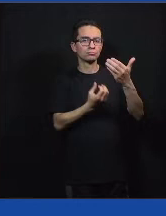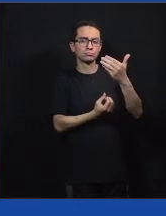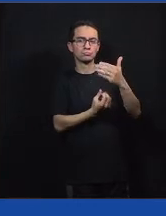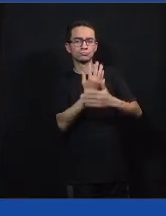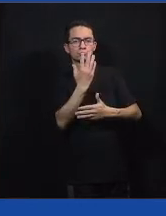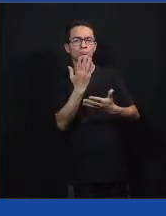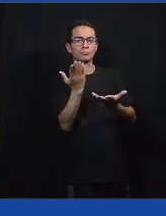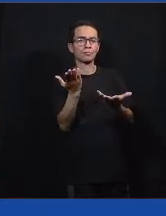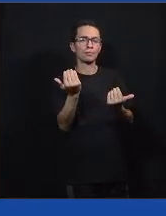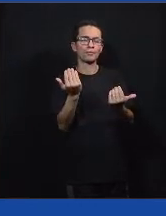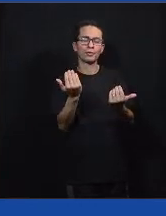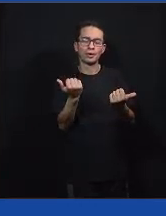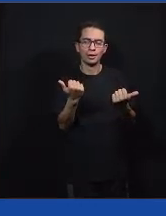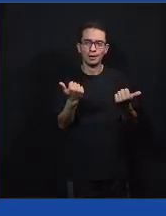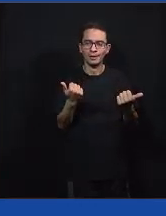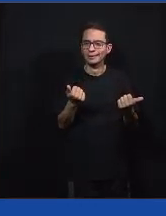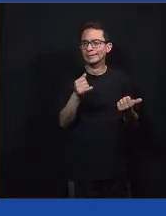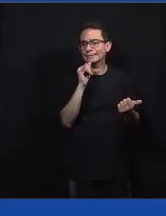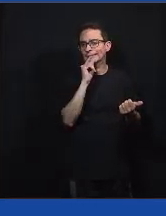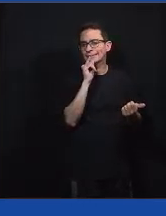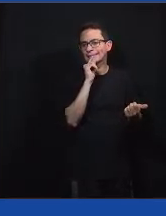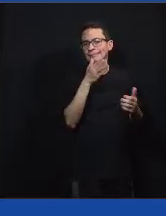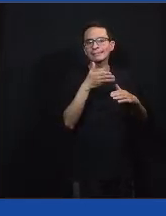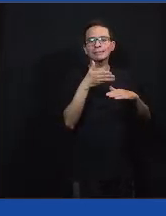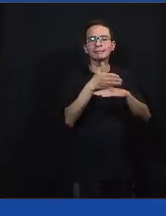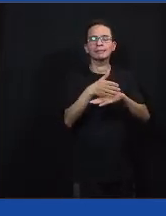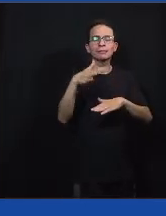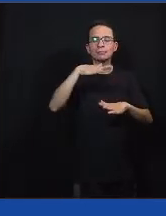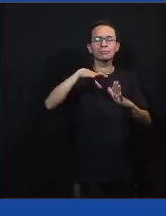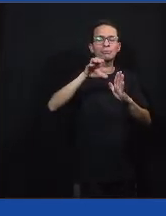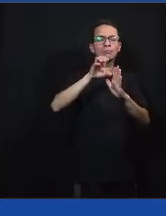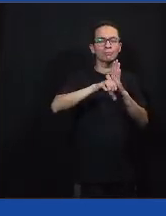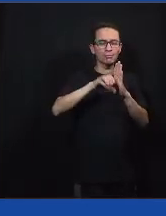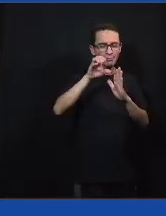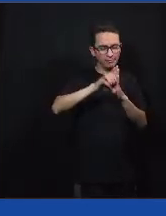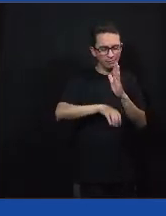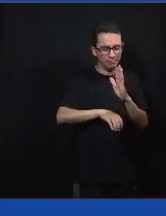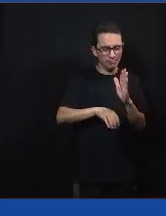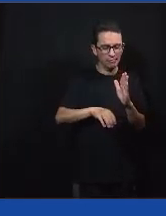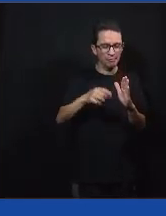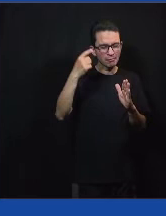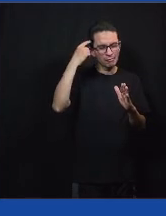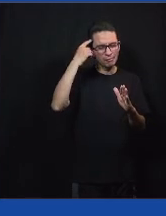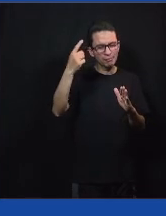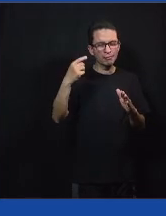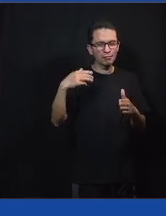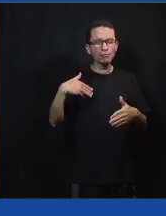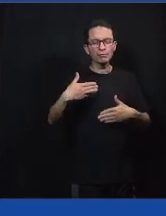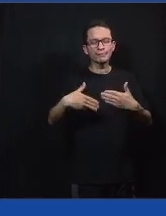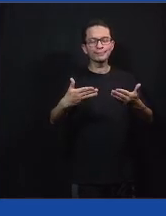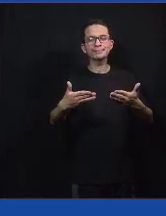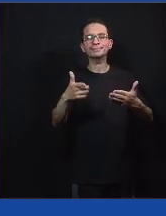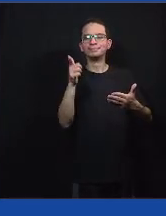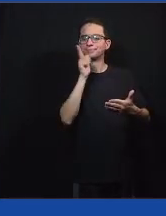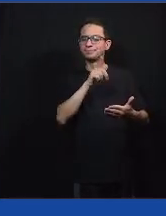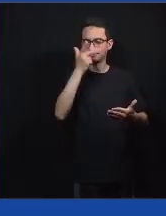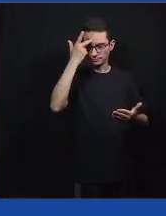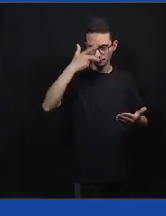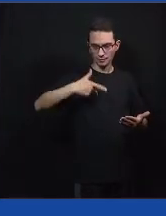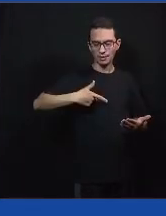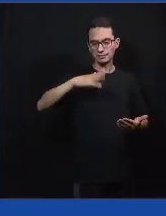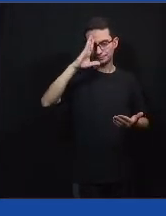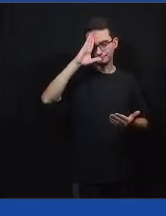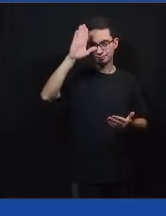precisa ir, claro, dentro de uma matriz curricular. Mas, no nosso caso, o caminhar pelas próprias pernas é uma premissa fundamental.